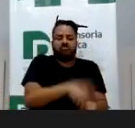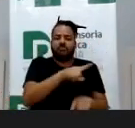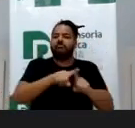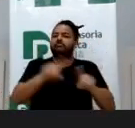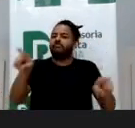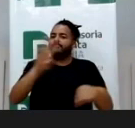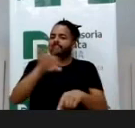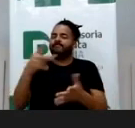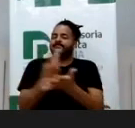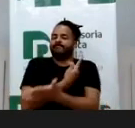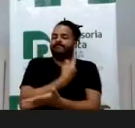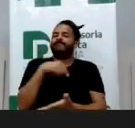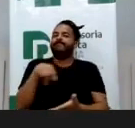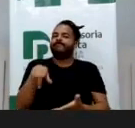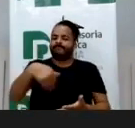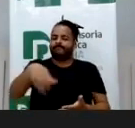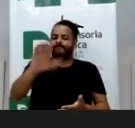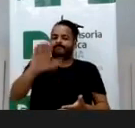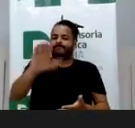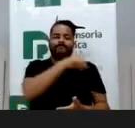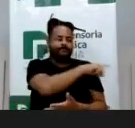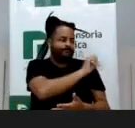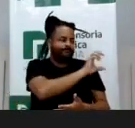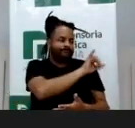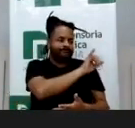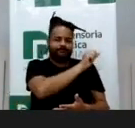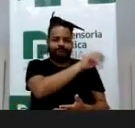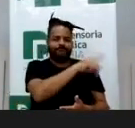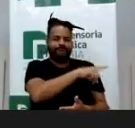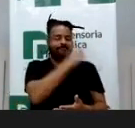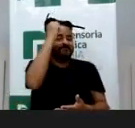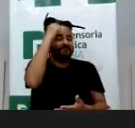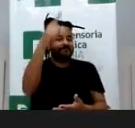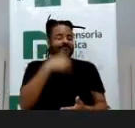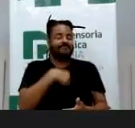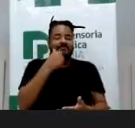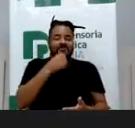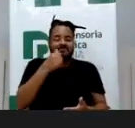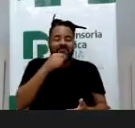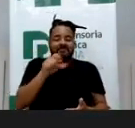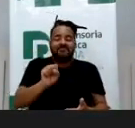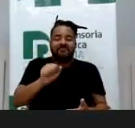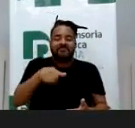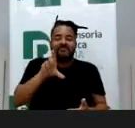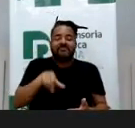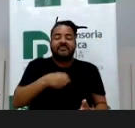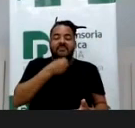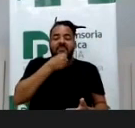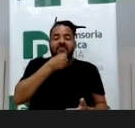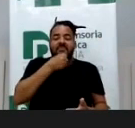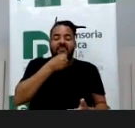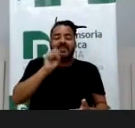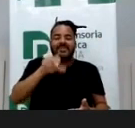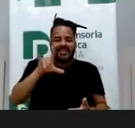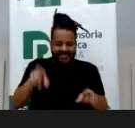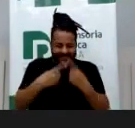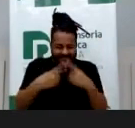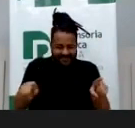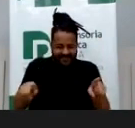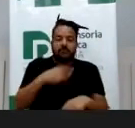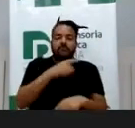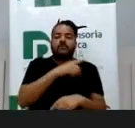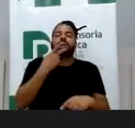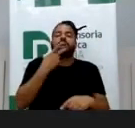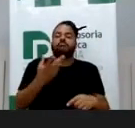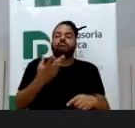questões. Doutor Adriano lembrou aqui do caso de Sandy, que acabou tendo um final aparentemente, né? Pelo menos superficialmente